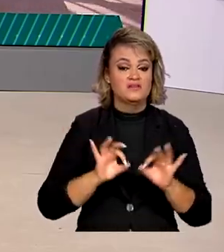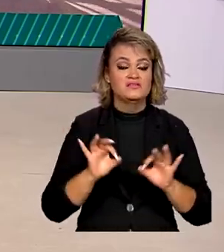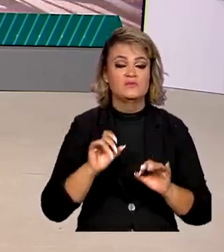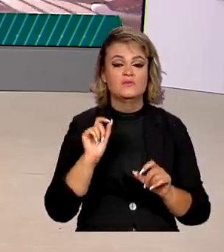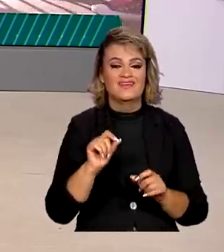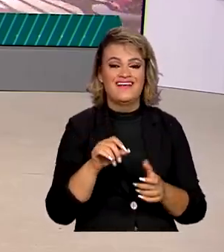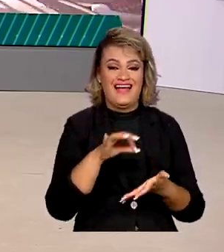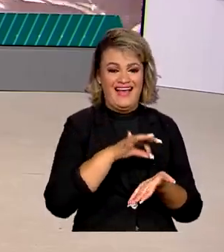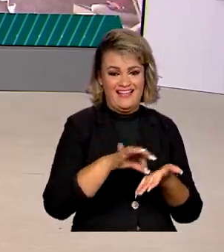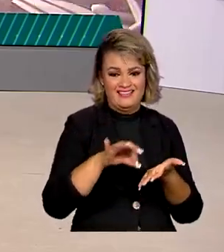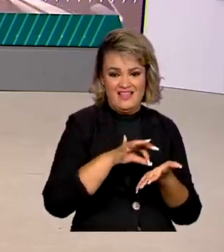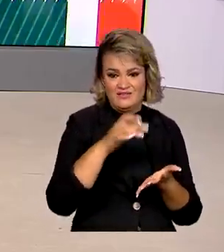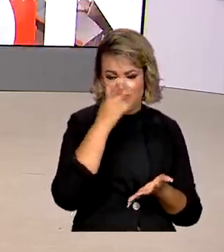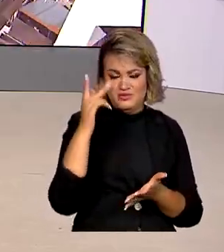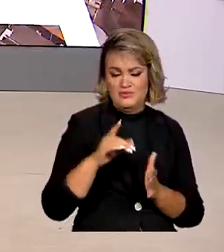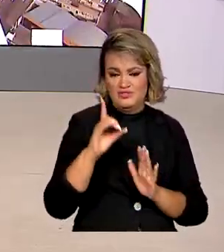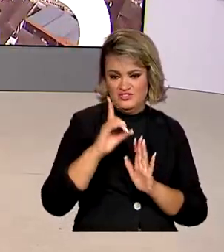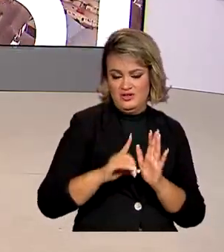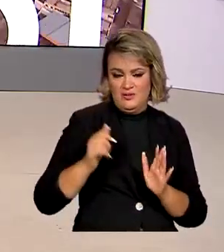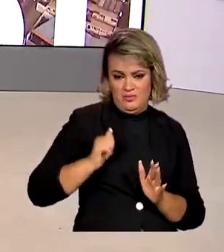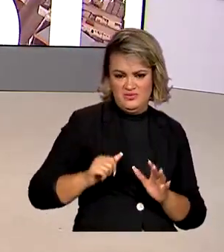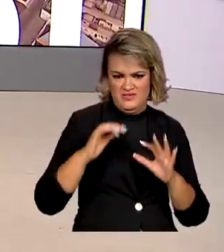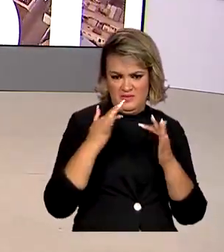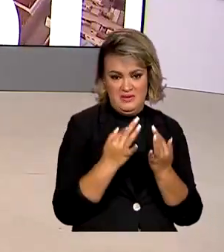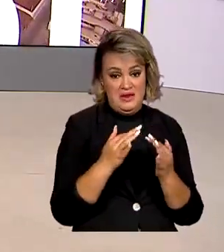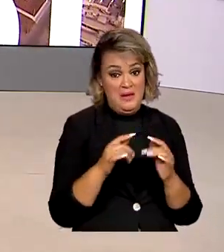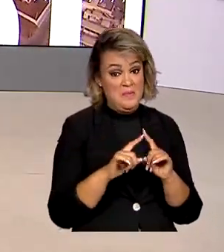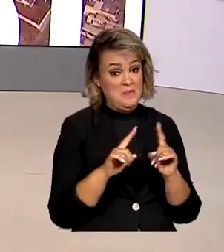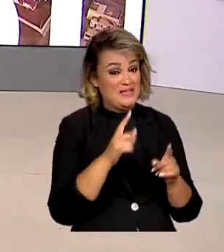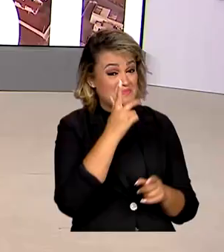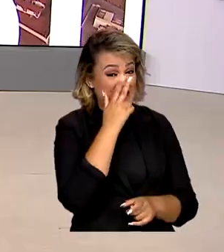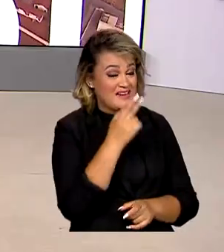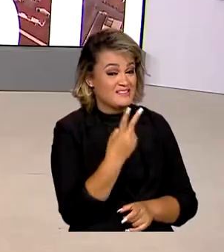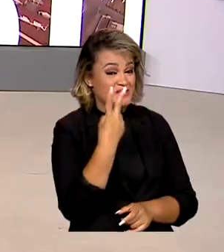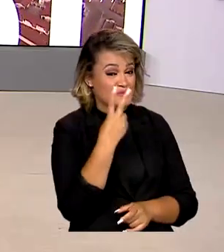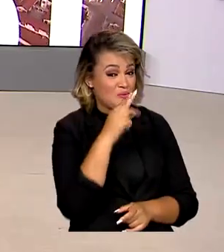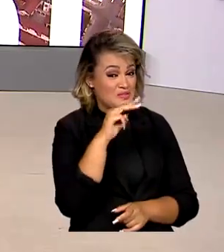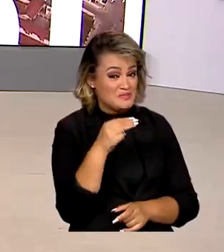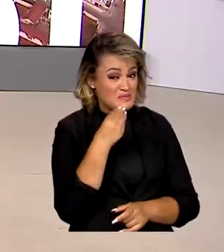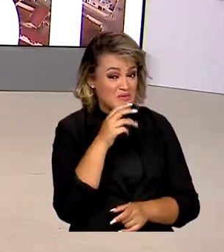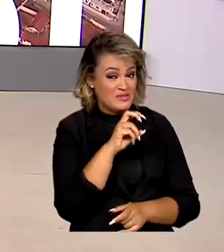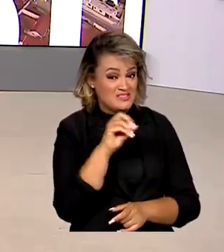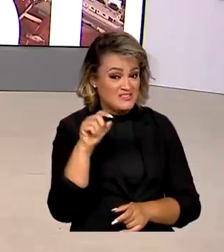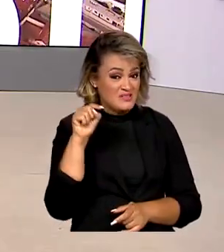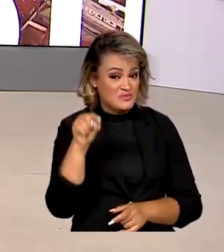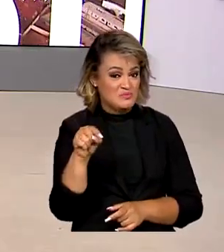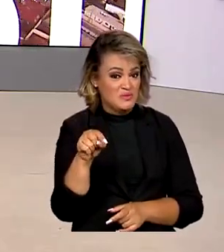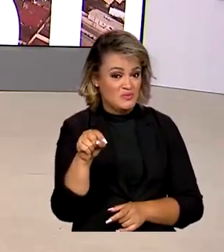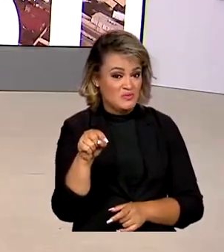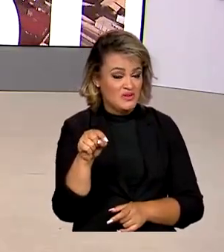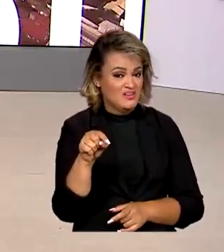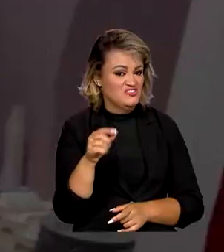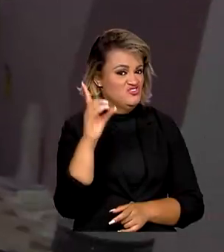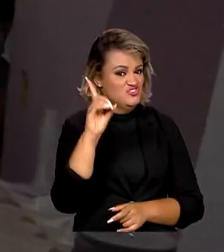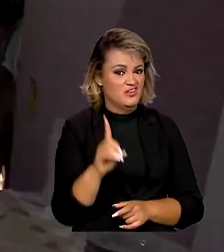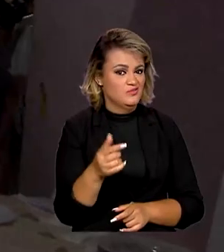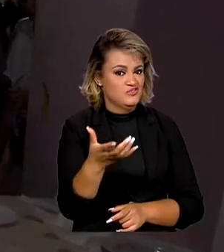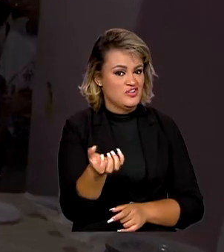cadastro de beneficiários do Bolsa Família. Há indícios de que 2,5 de benefícios estão irregulares.